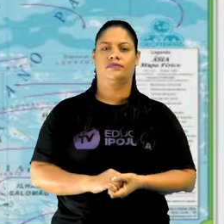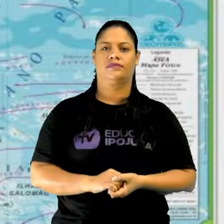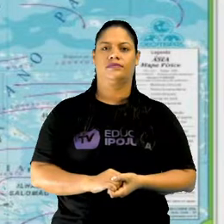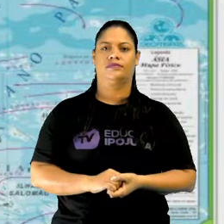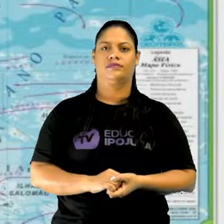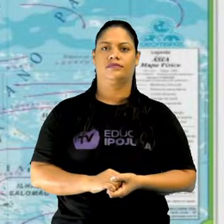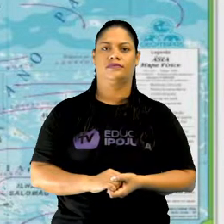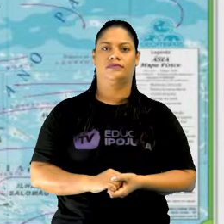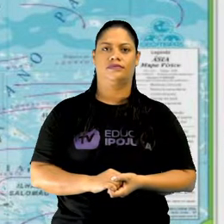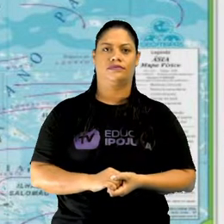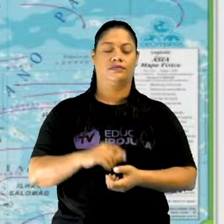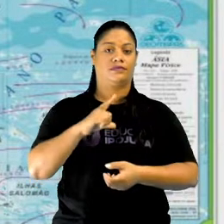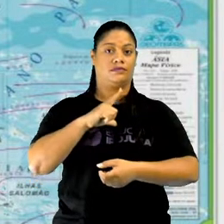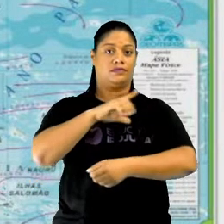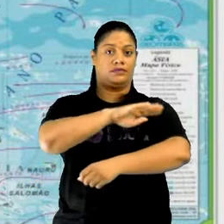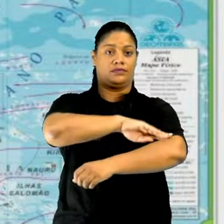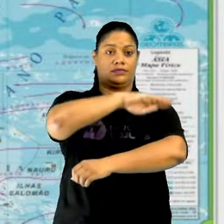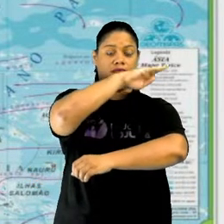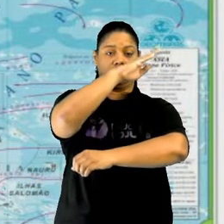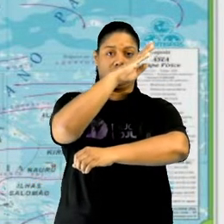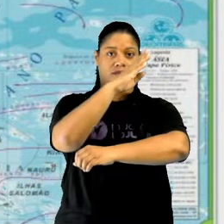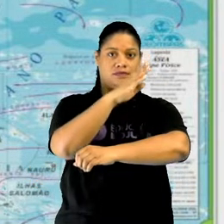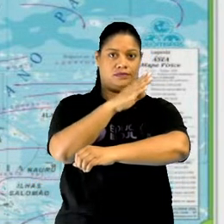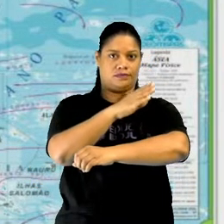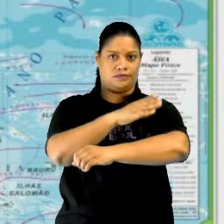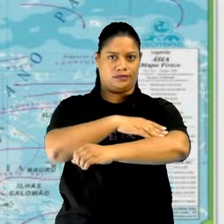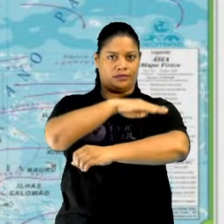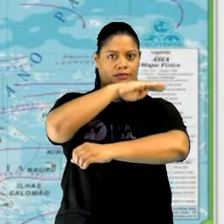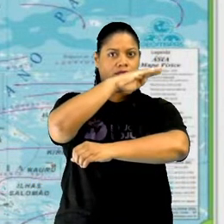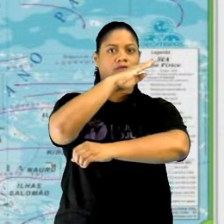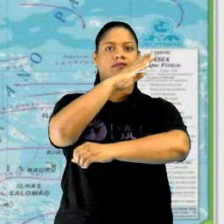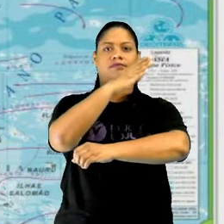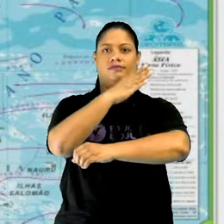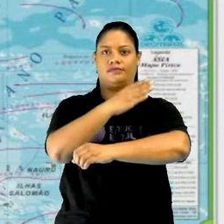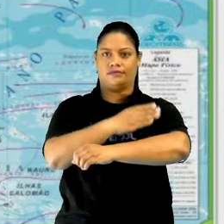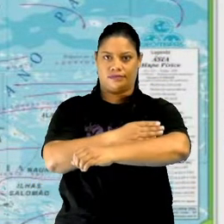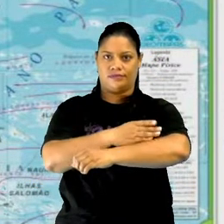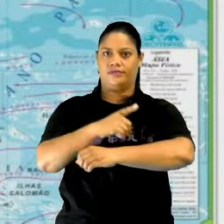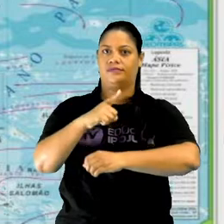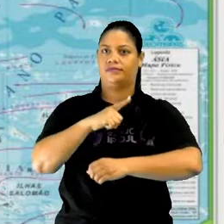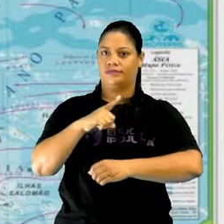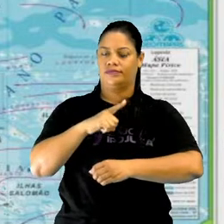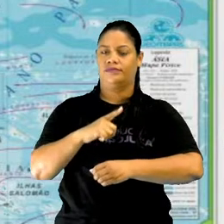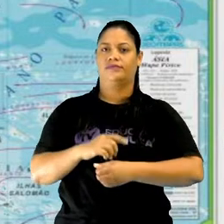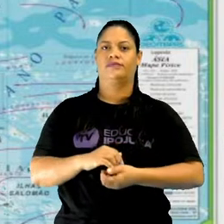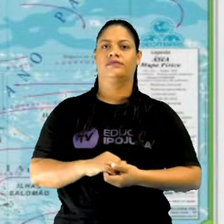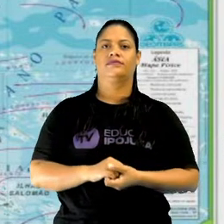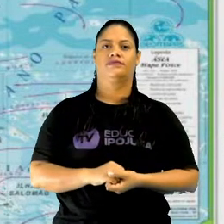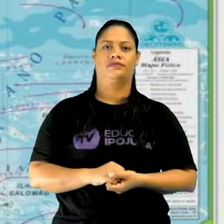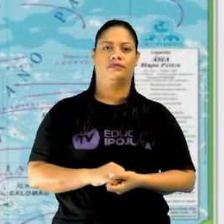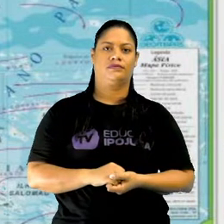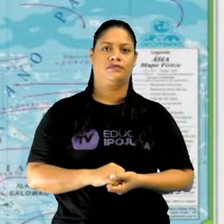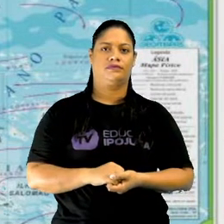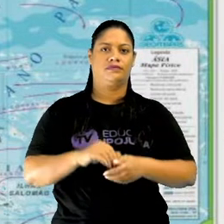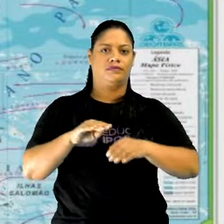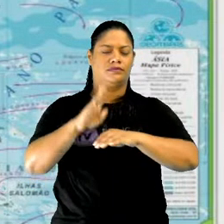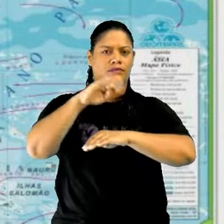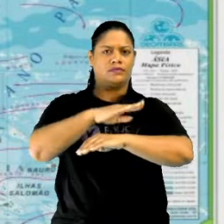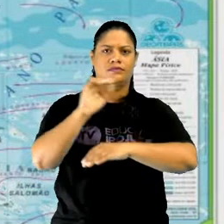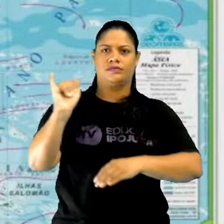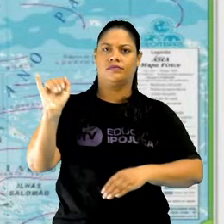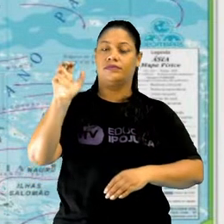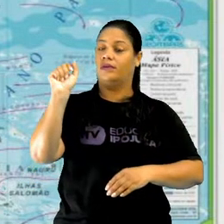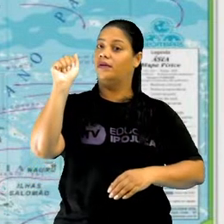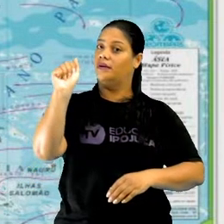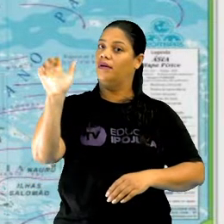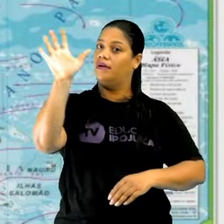predomínio de planaltos no continente asiático. A gente tem no relevo asiático o